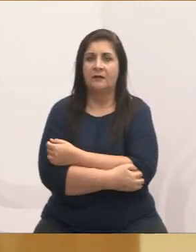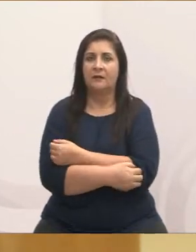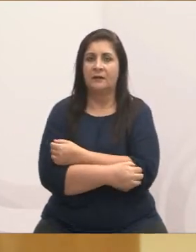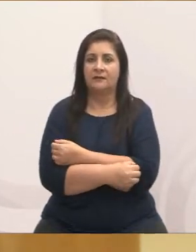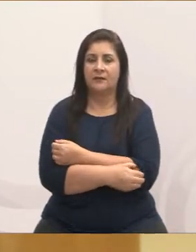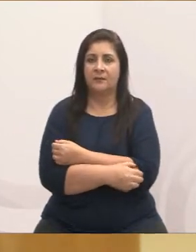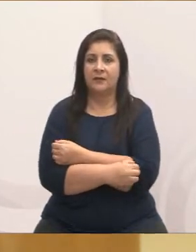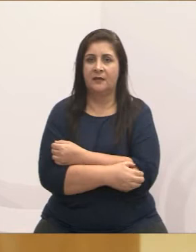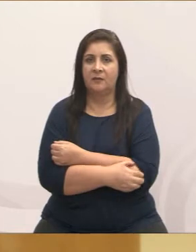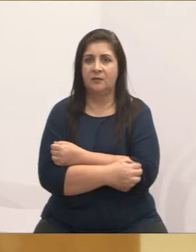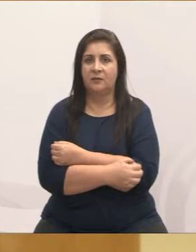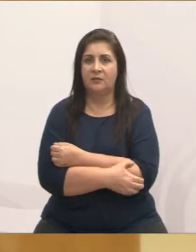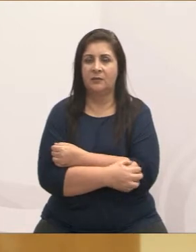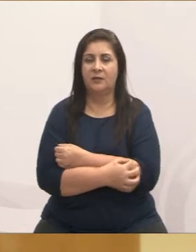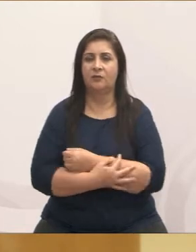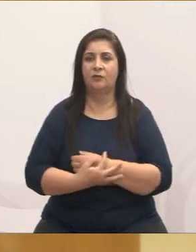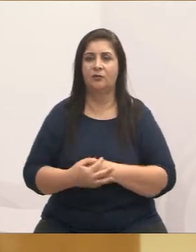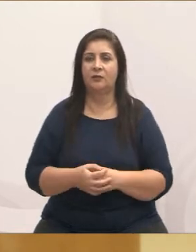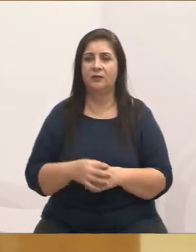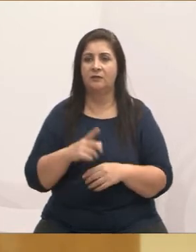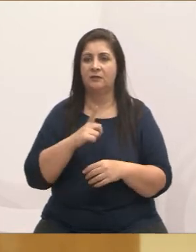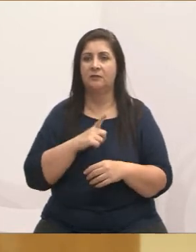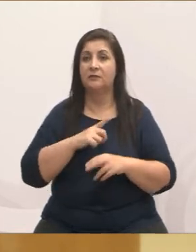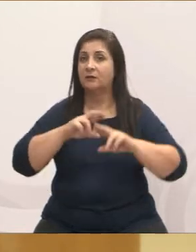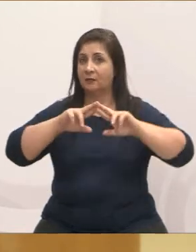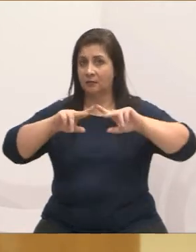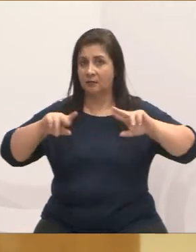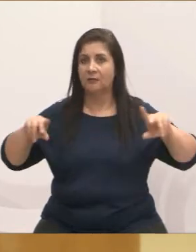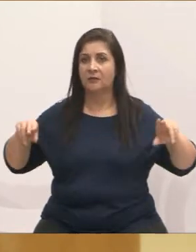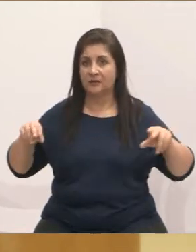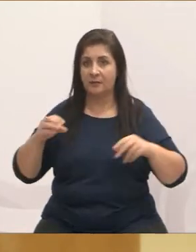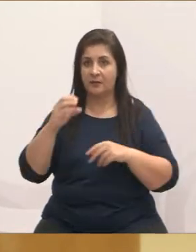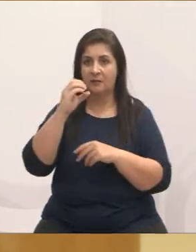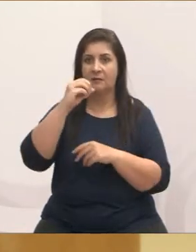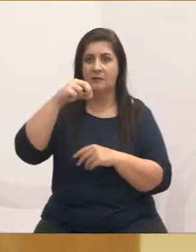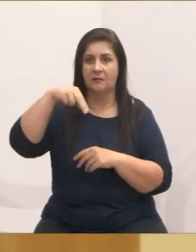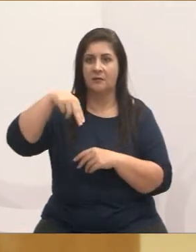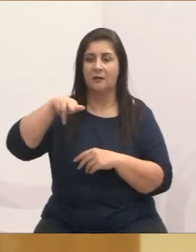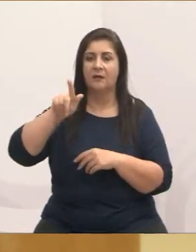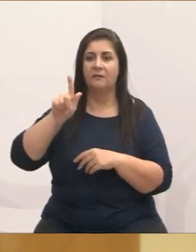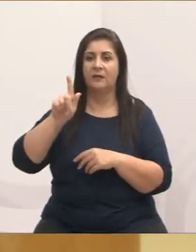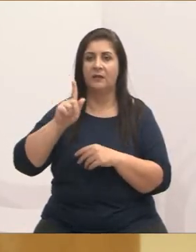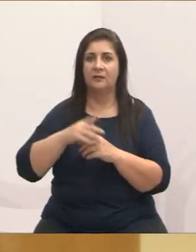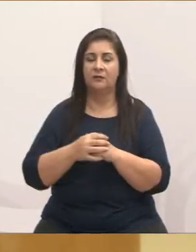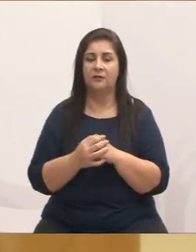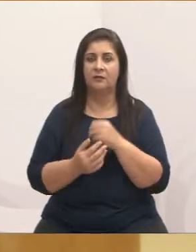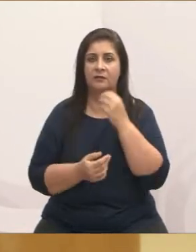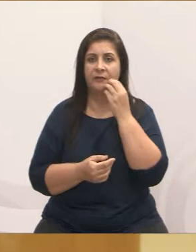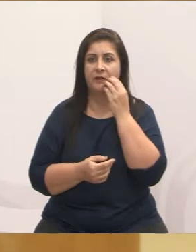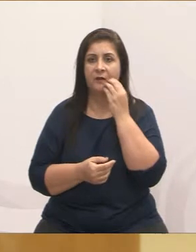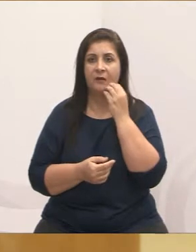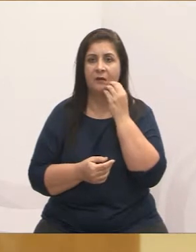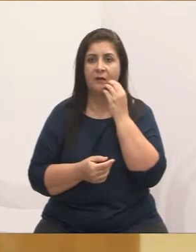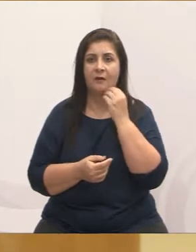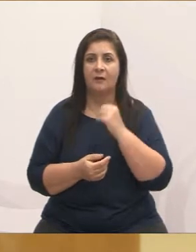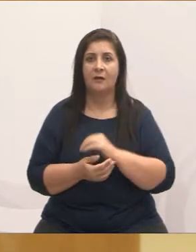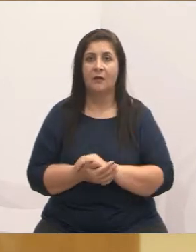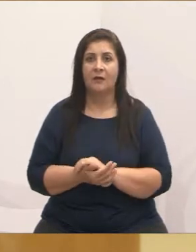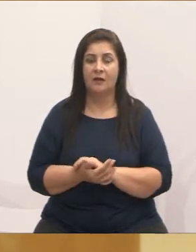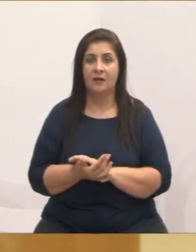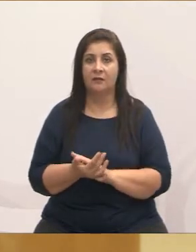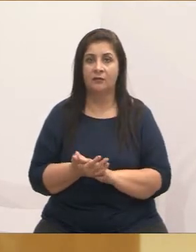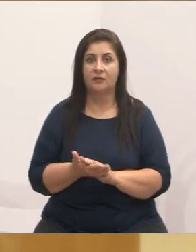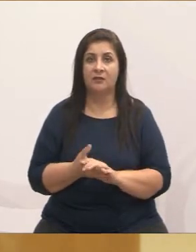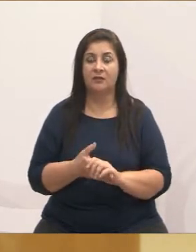Patas da Amizade, a ONG APA, a ONG Bicho Feliz e a ONG Gage. Se vocês não querem fornecer o telefone